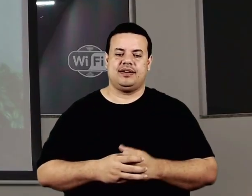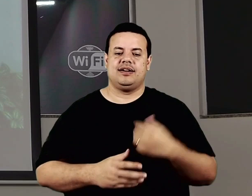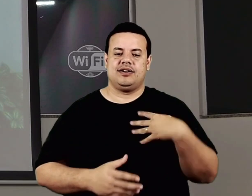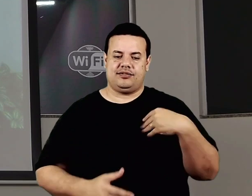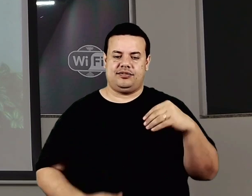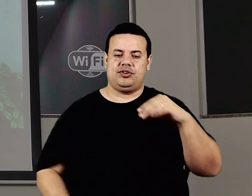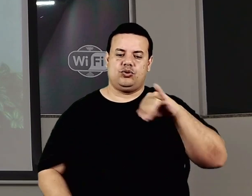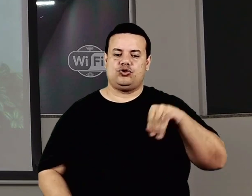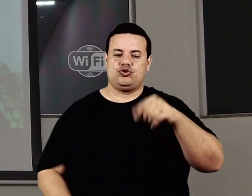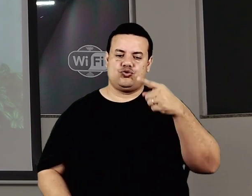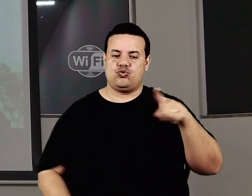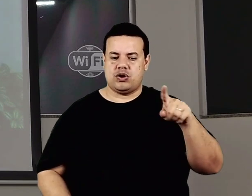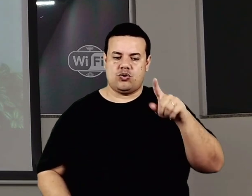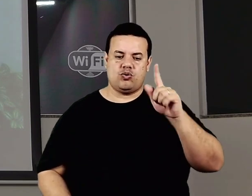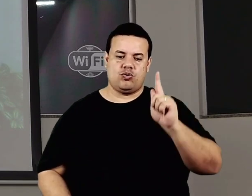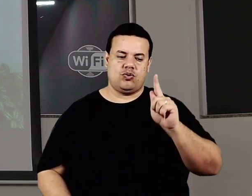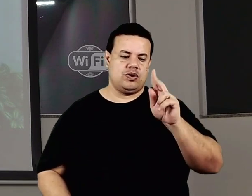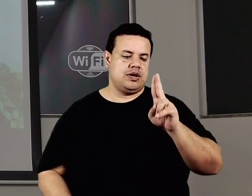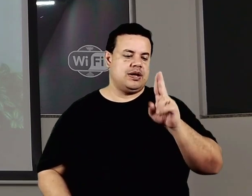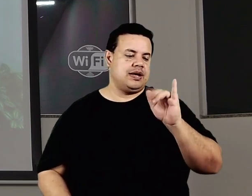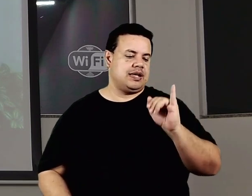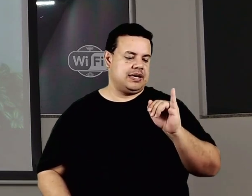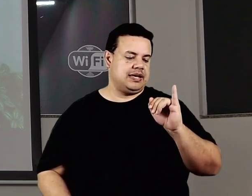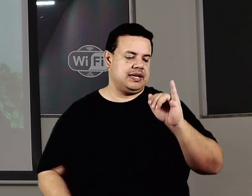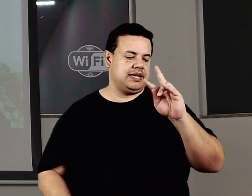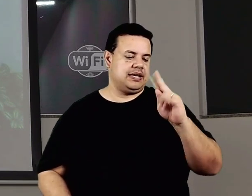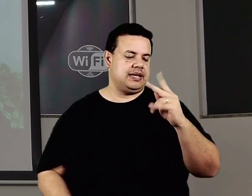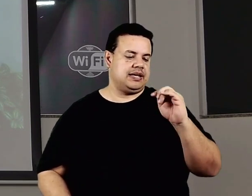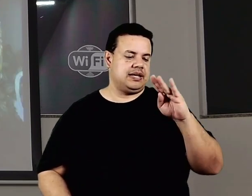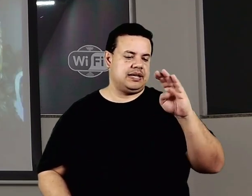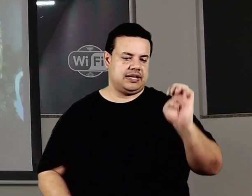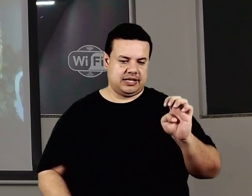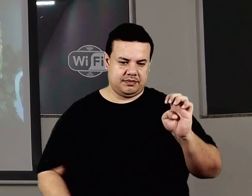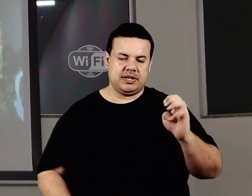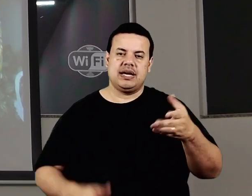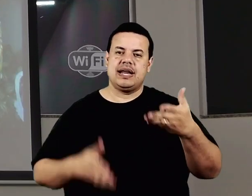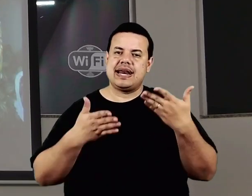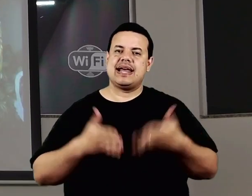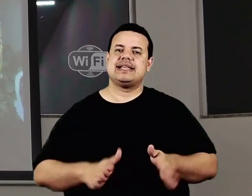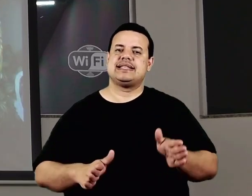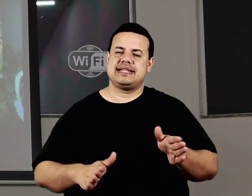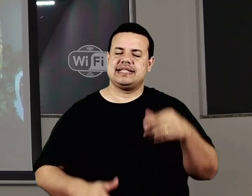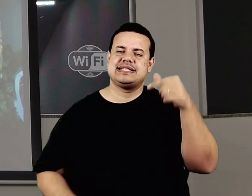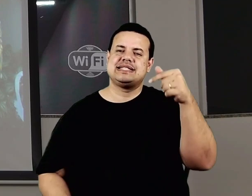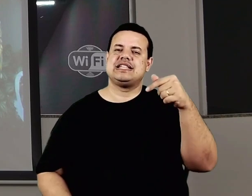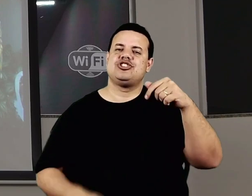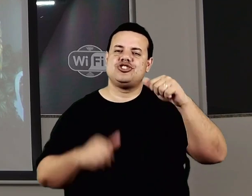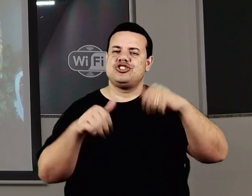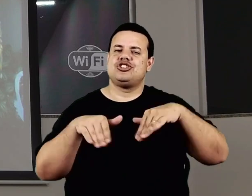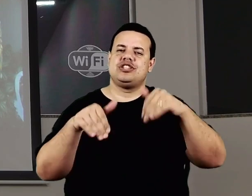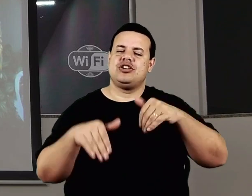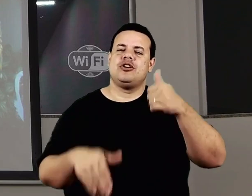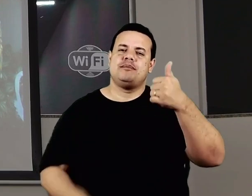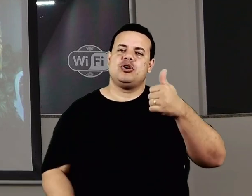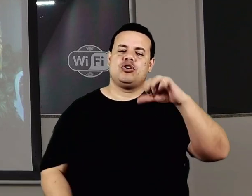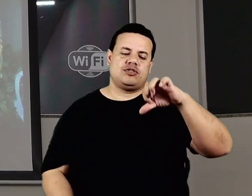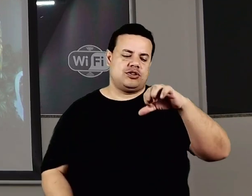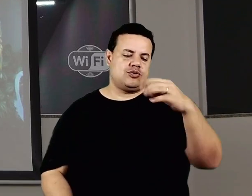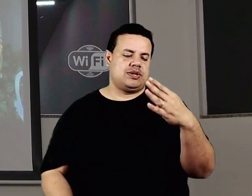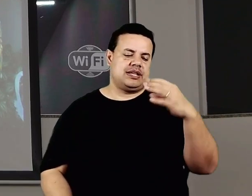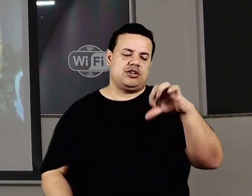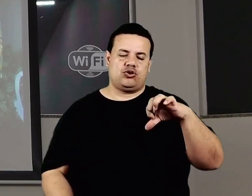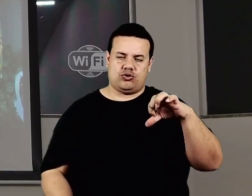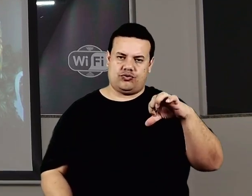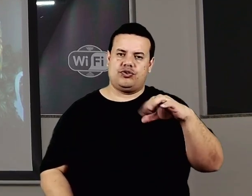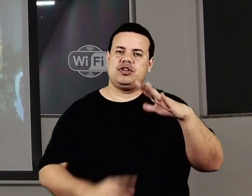Maximília Magnani Guilherme, nascida 7 de janeiro de 1949, em Cambé, interior do Paraná,